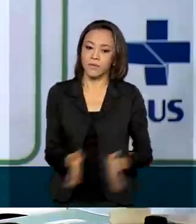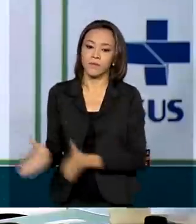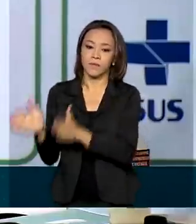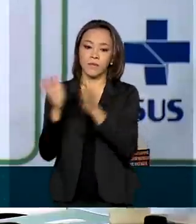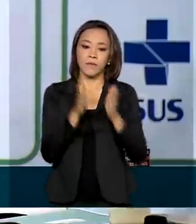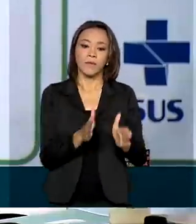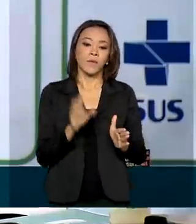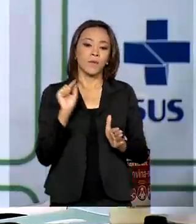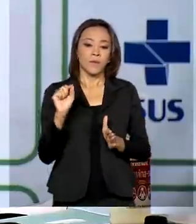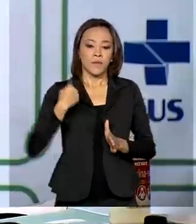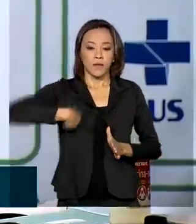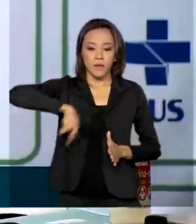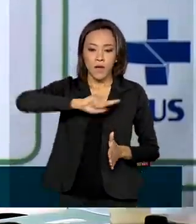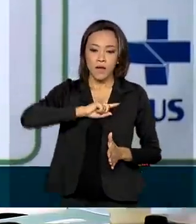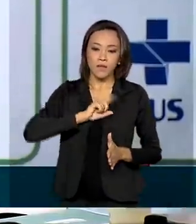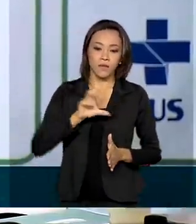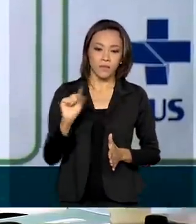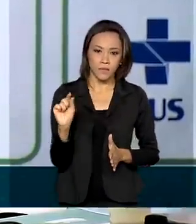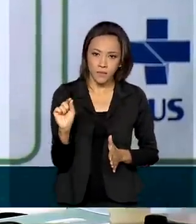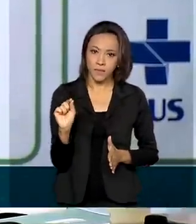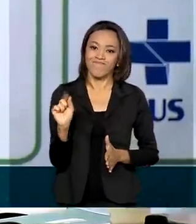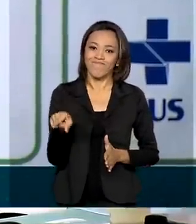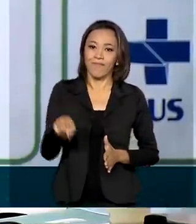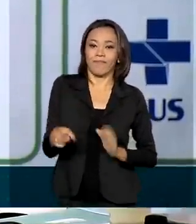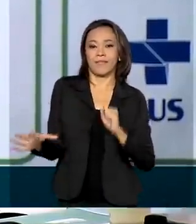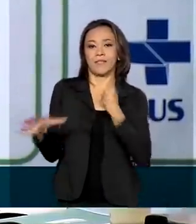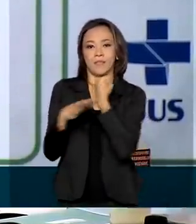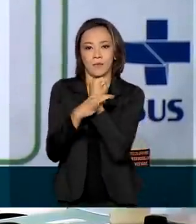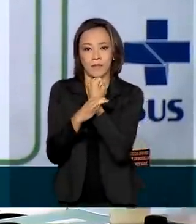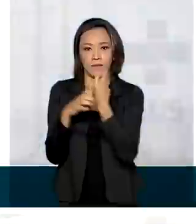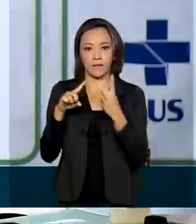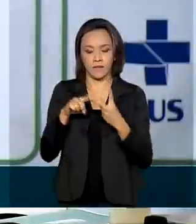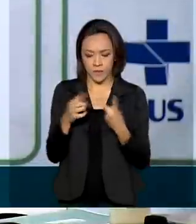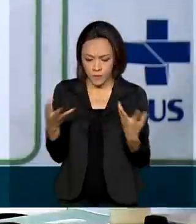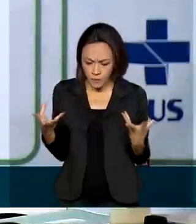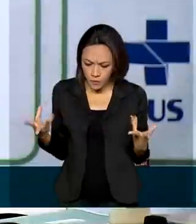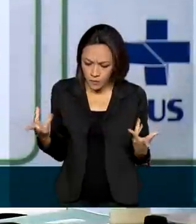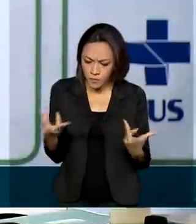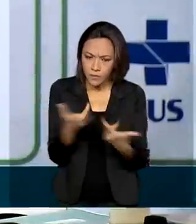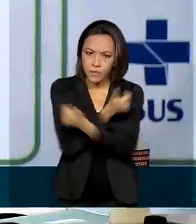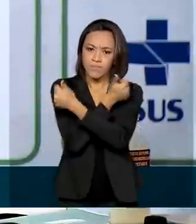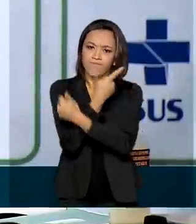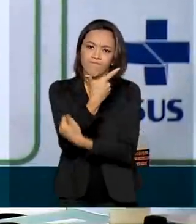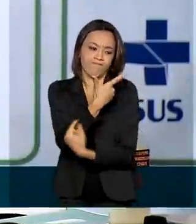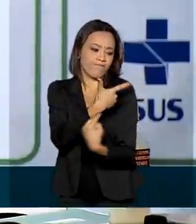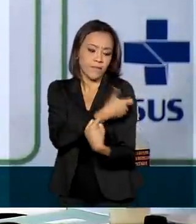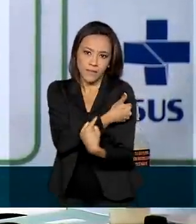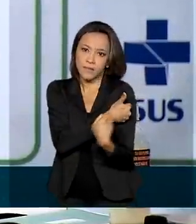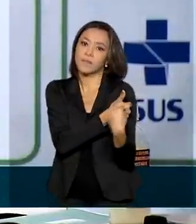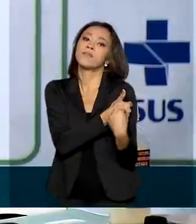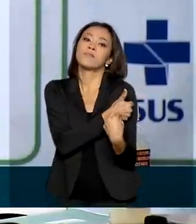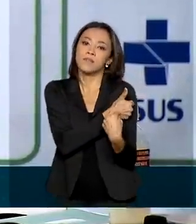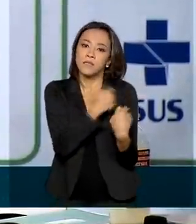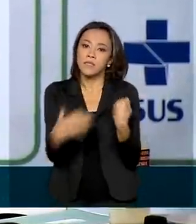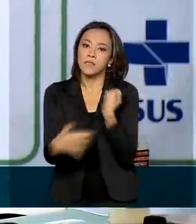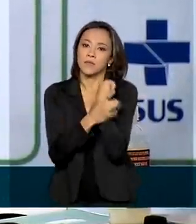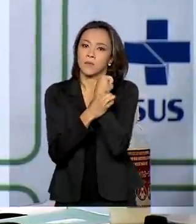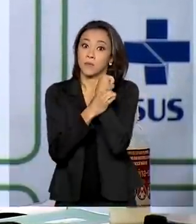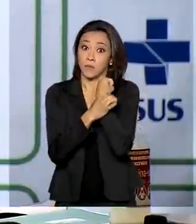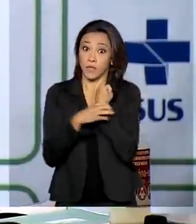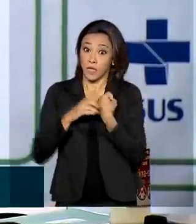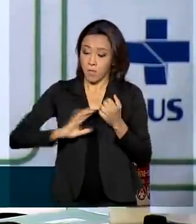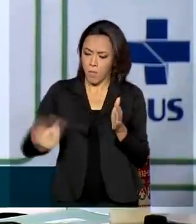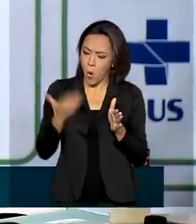buscamos é a segurança, a eficácia, a produção no mais curto